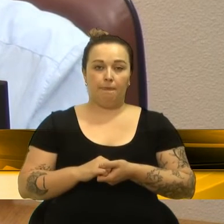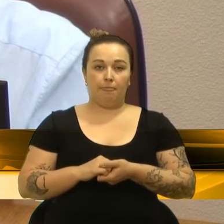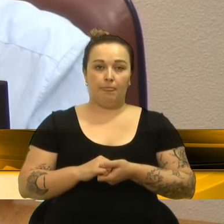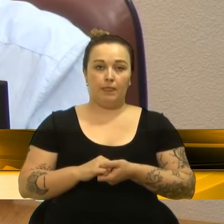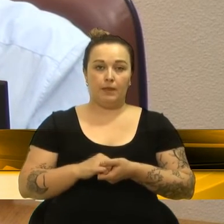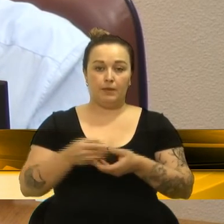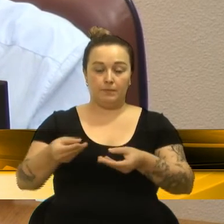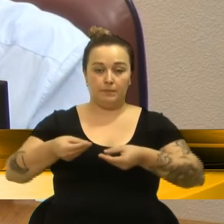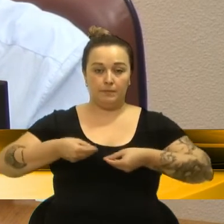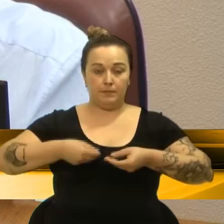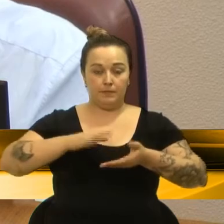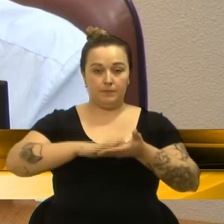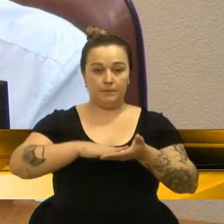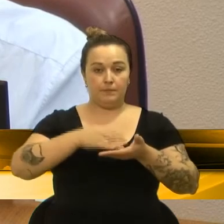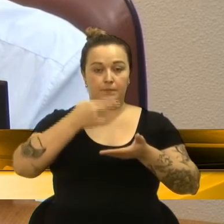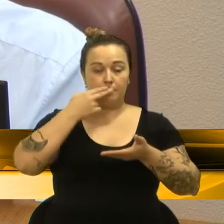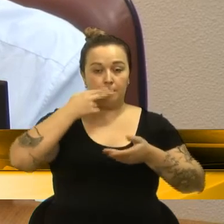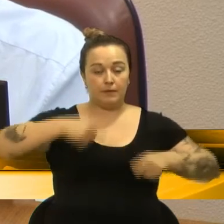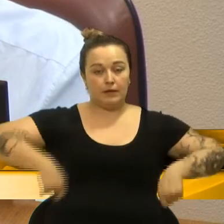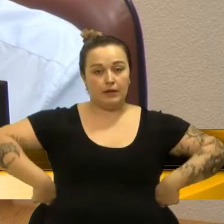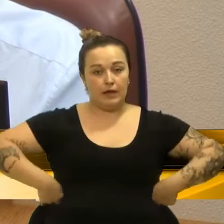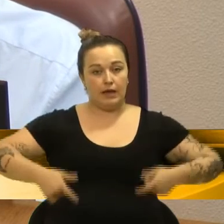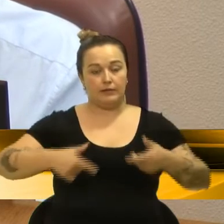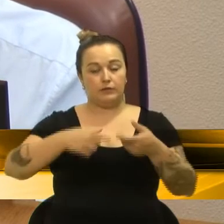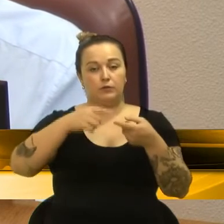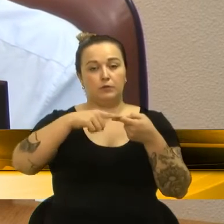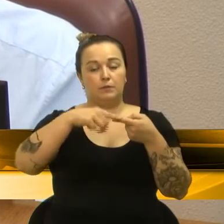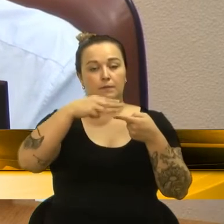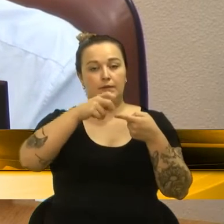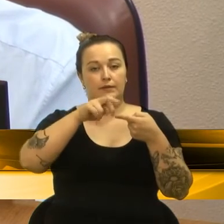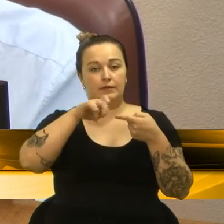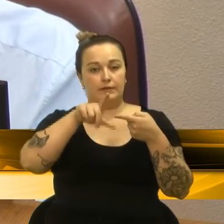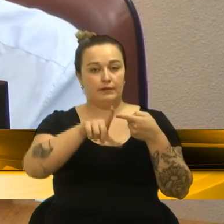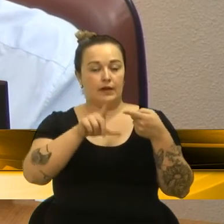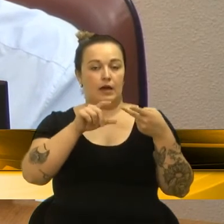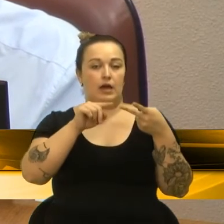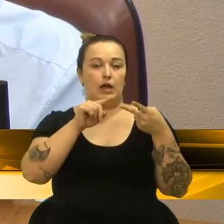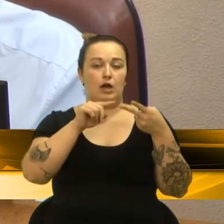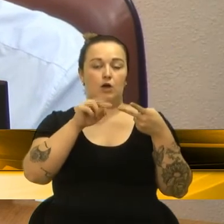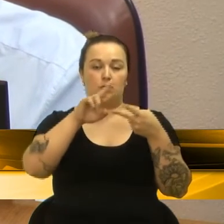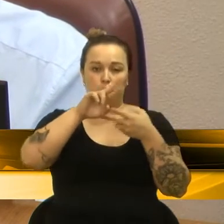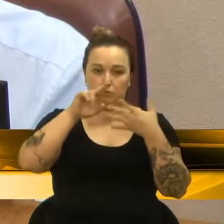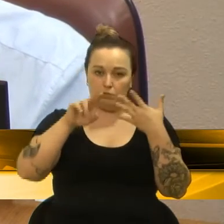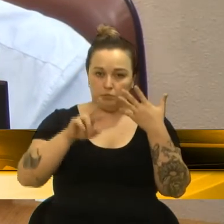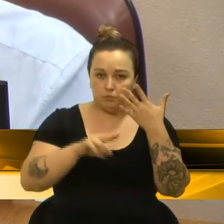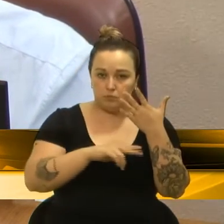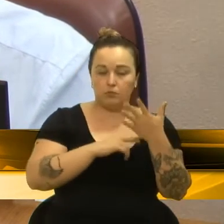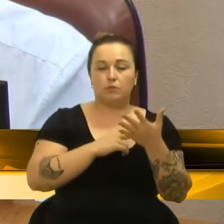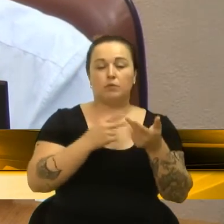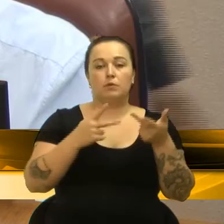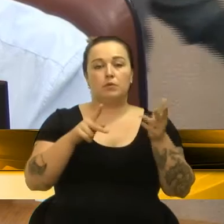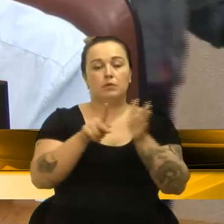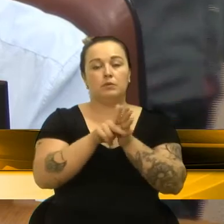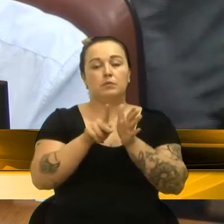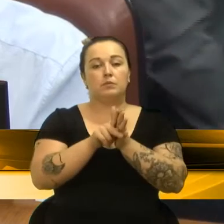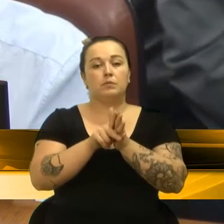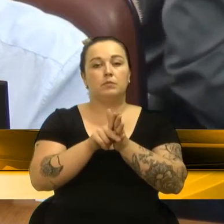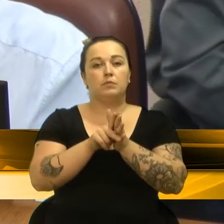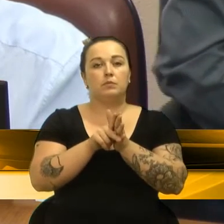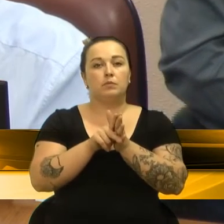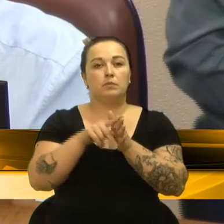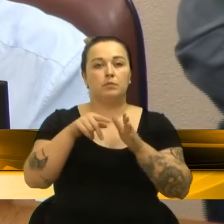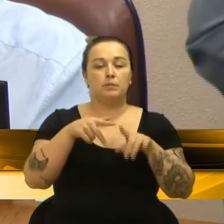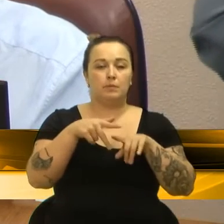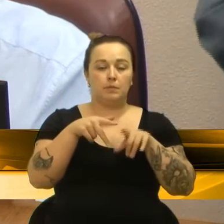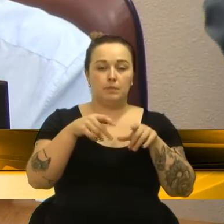vem mais material de expediente 5.200, material de higiene 5.800, material médico-hospitalar 22.600, material para